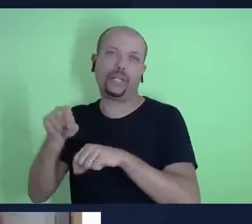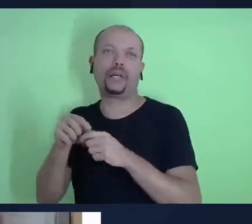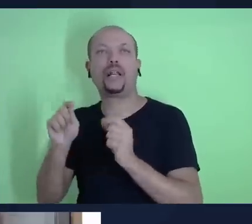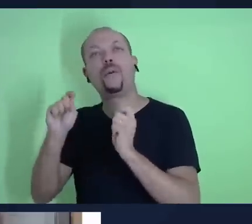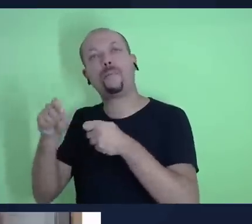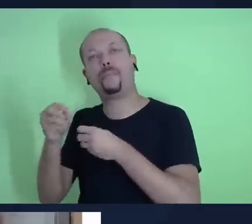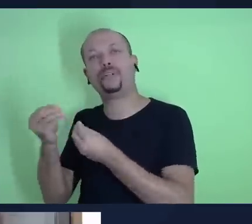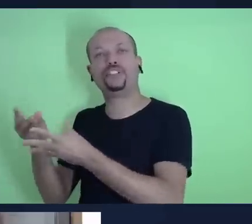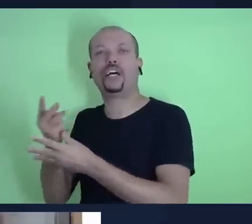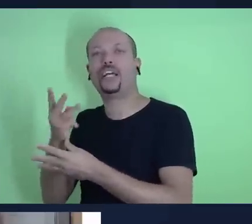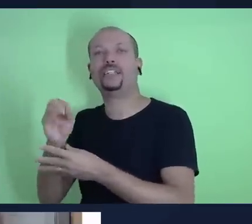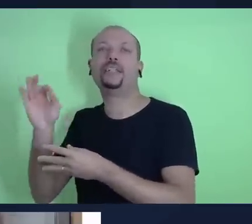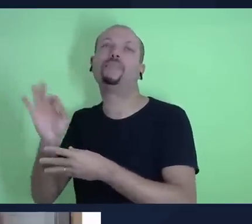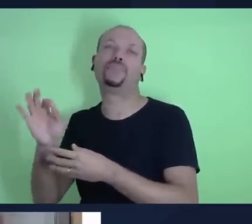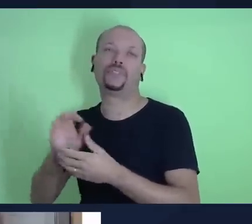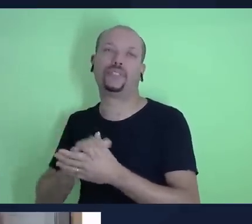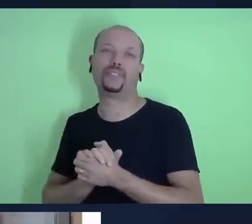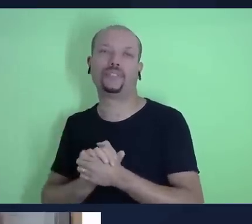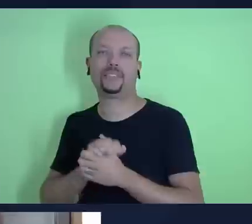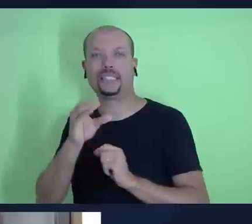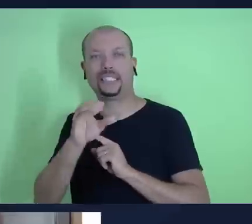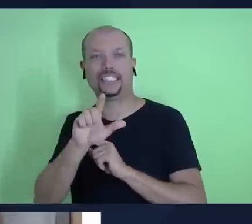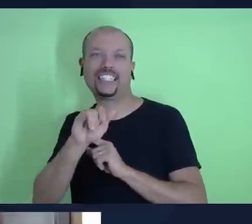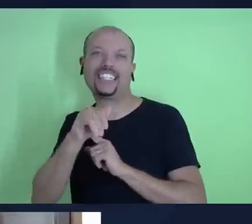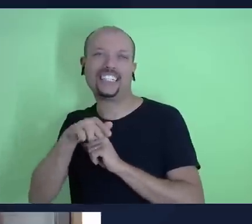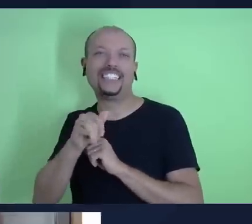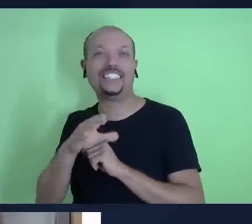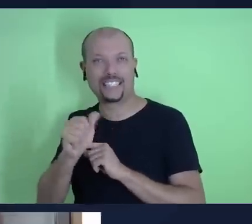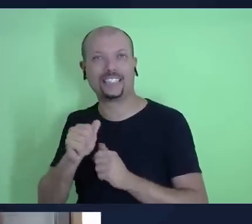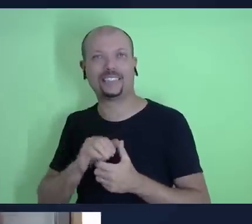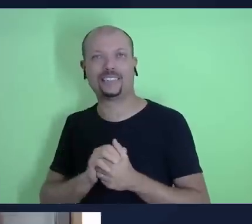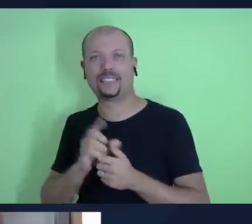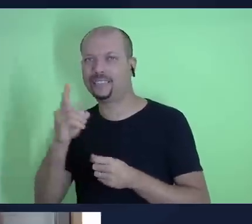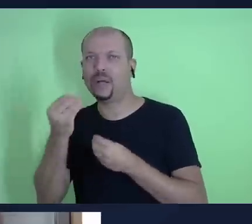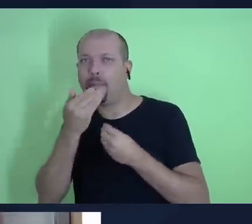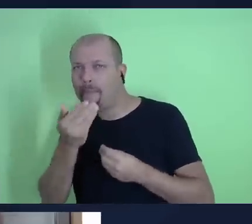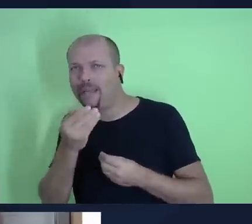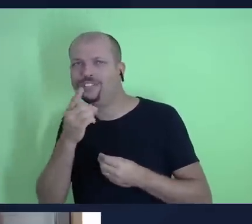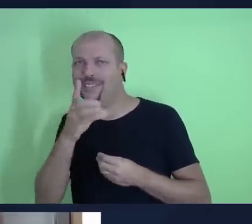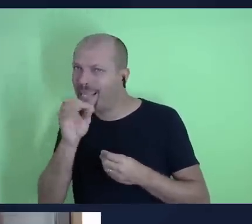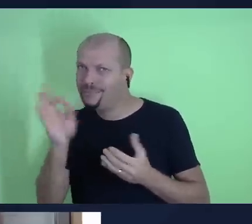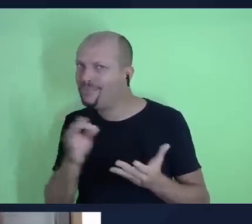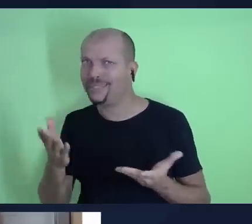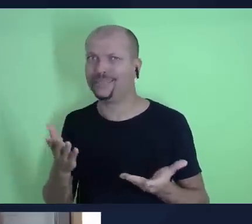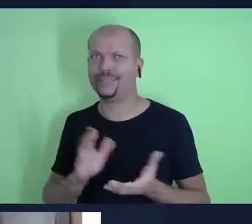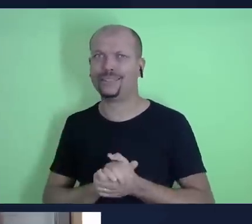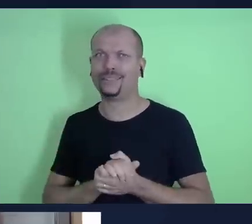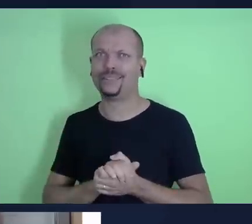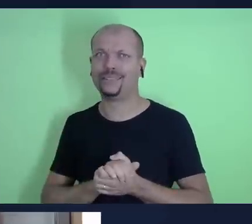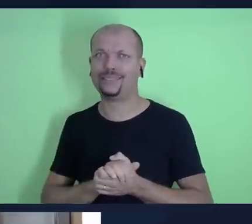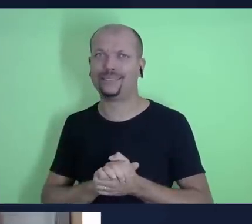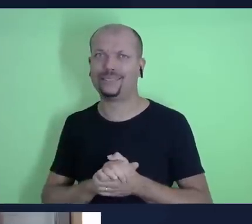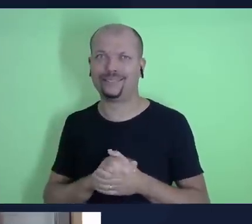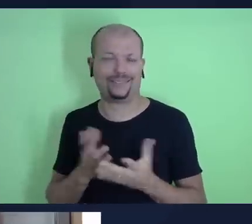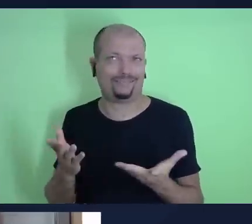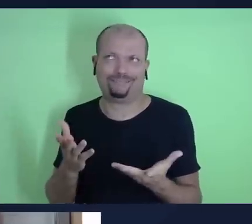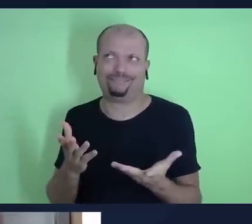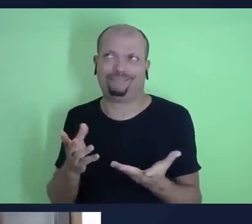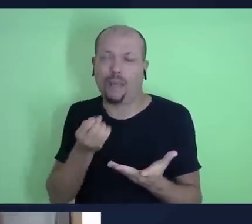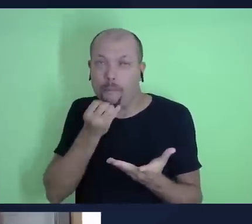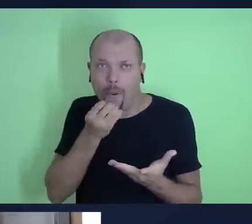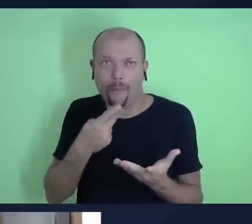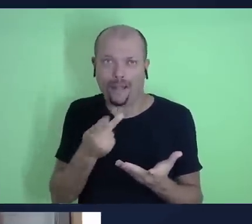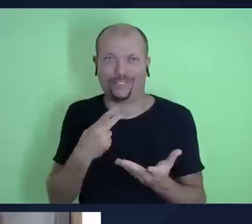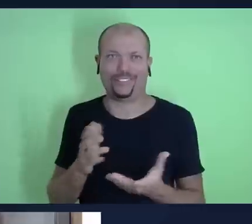torno de 30% para a clínica Deus nos pede 10% é muito vantajoso para